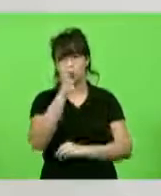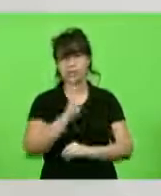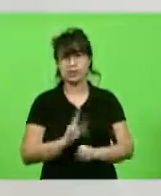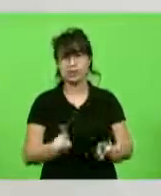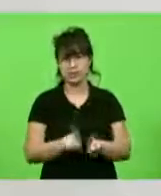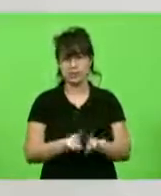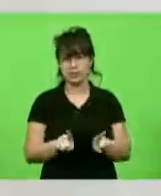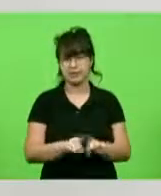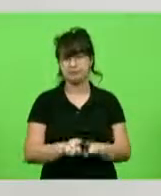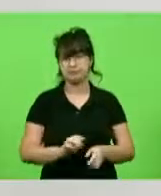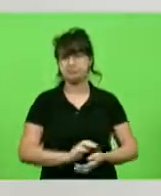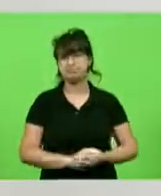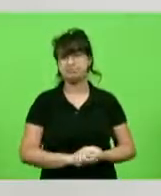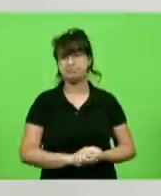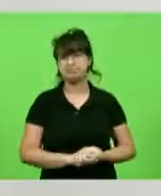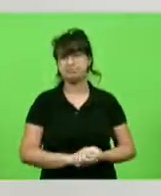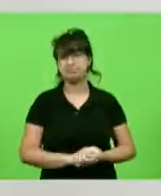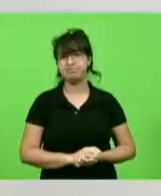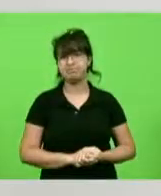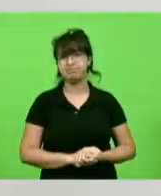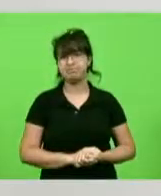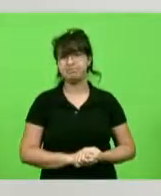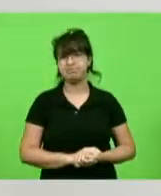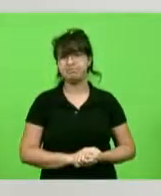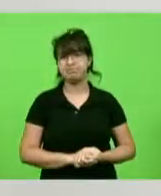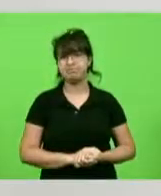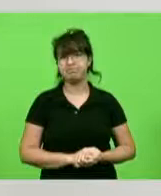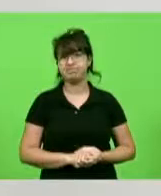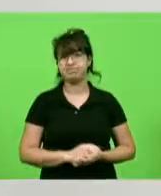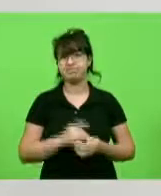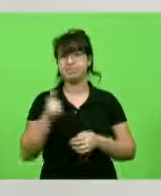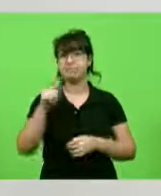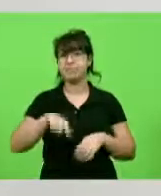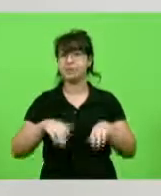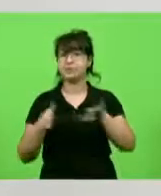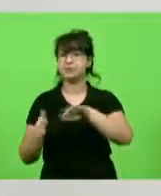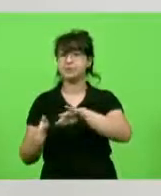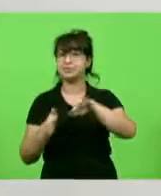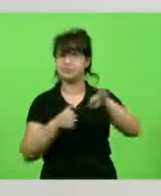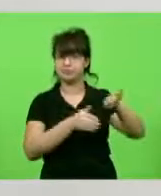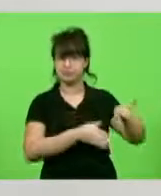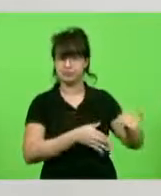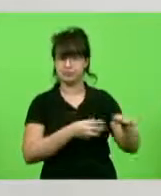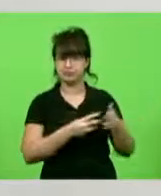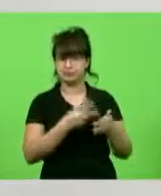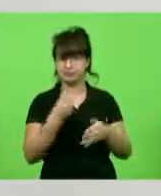E ainda como me sobra um tempo ainda ali, eu quero ir para o terceiro assunto que me traz aqui.